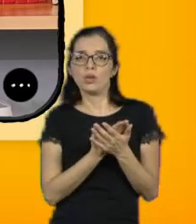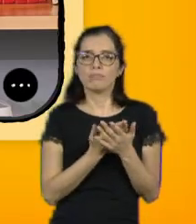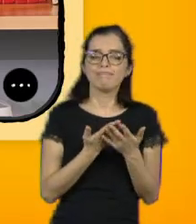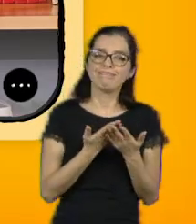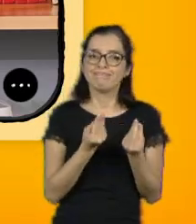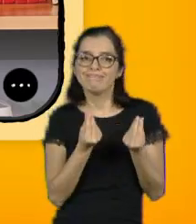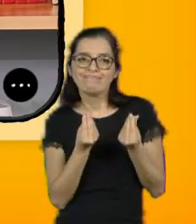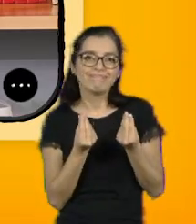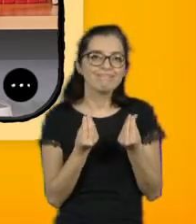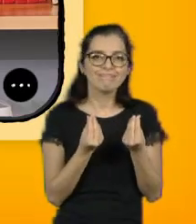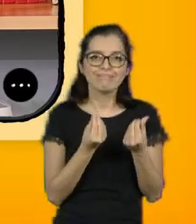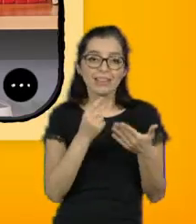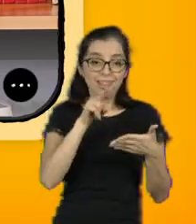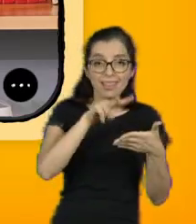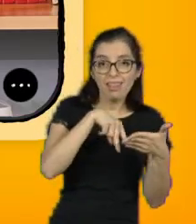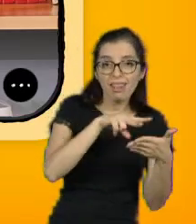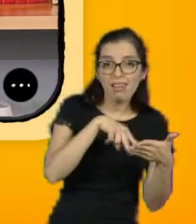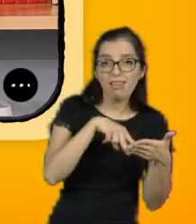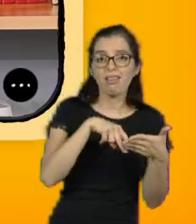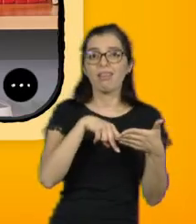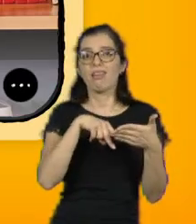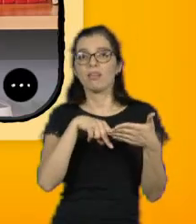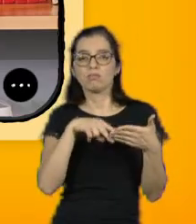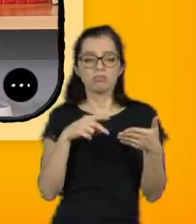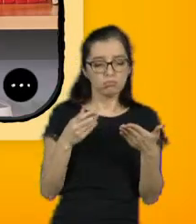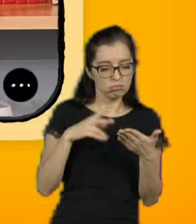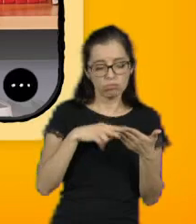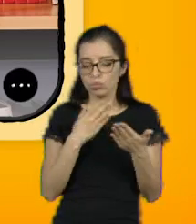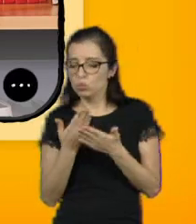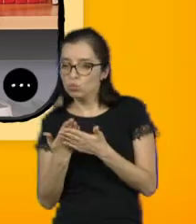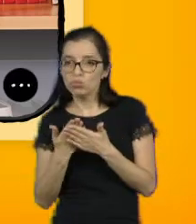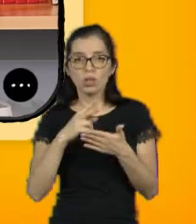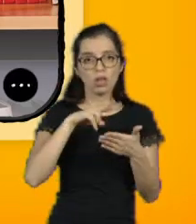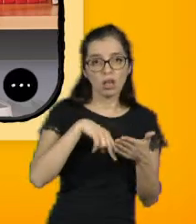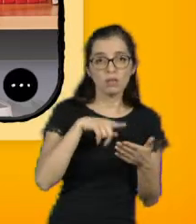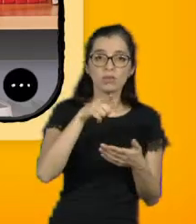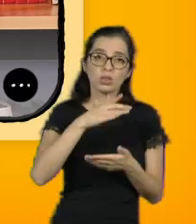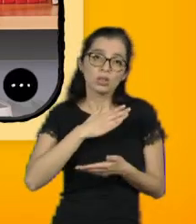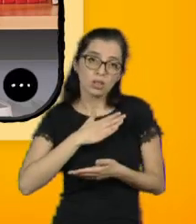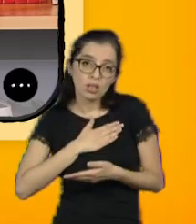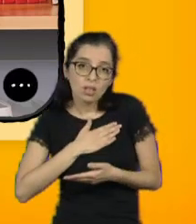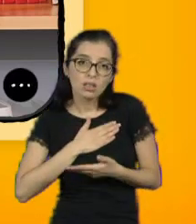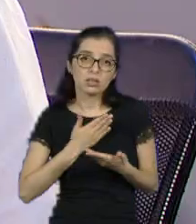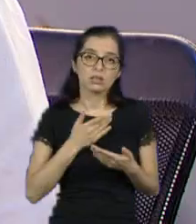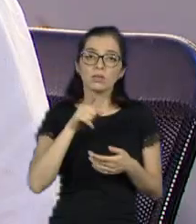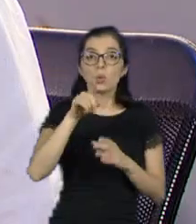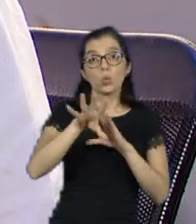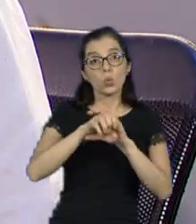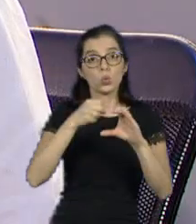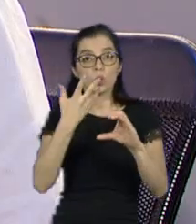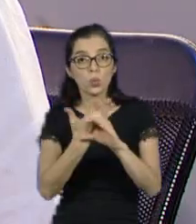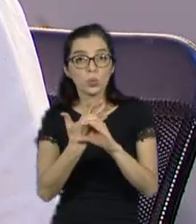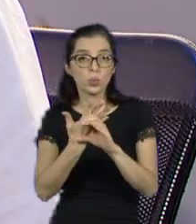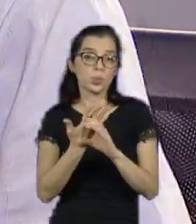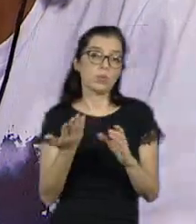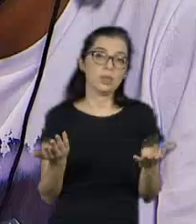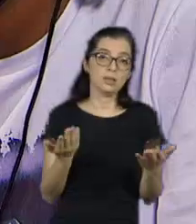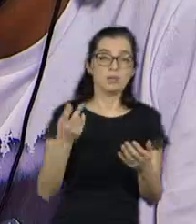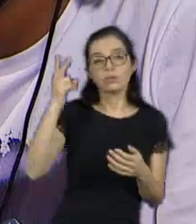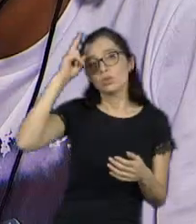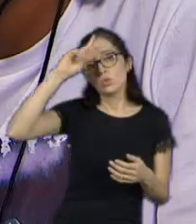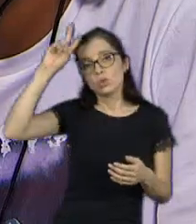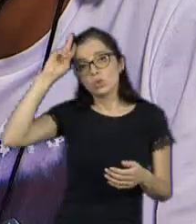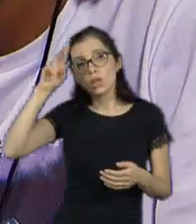Outros gostam de escutar youtubers na área de história, pra entender melhor a história. E se você, por exemplo,